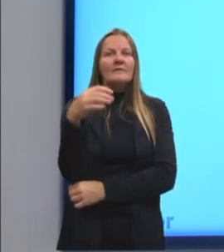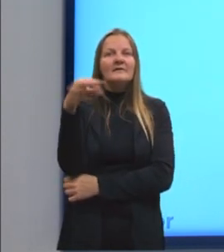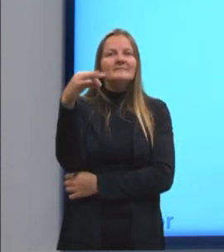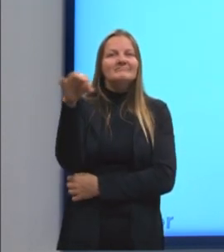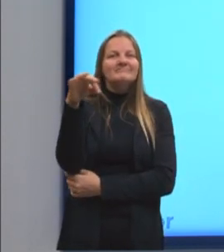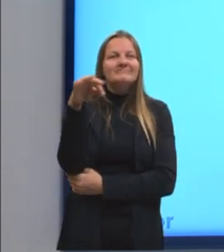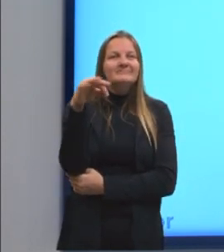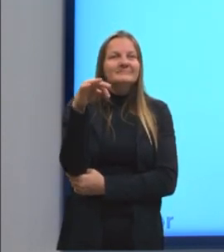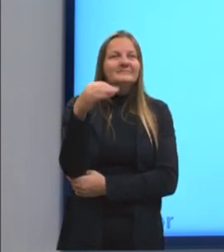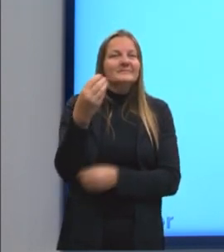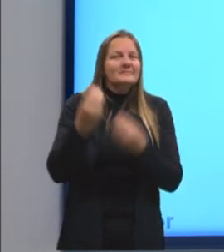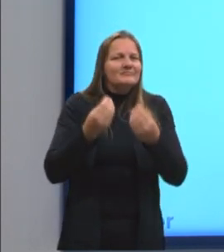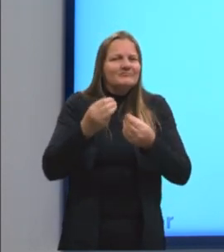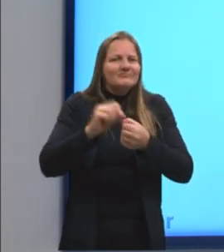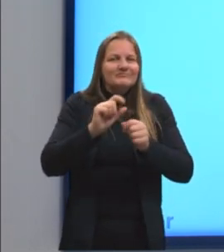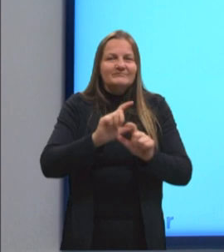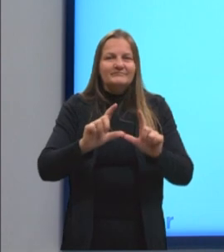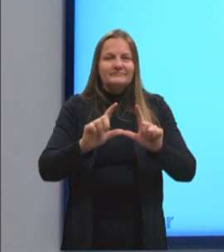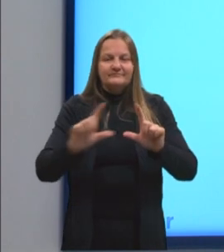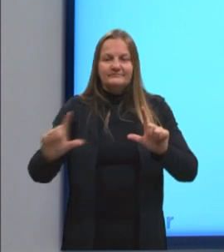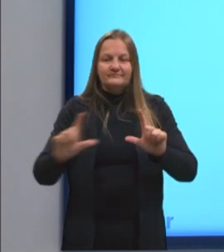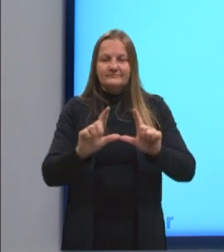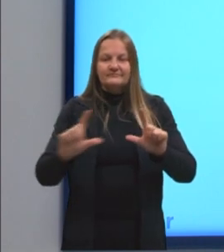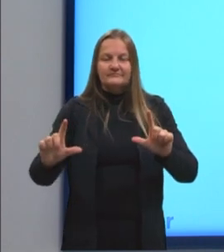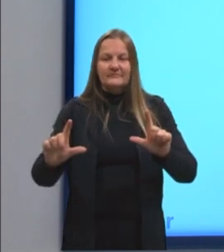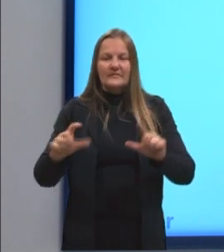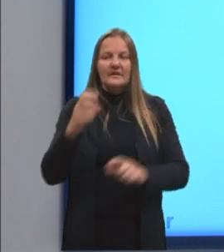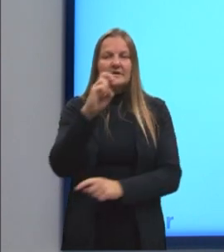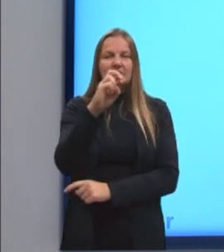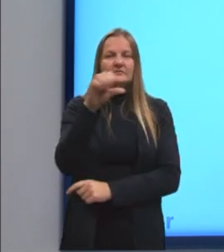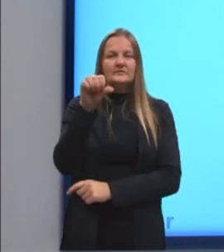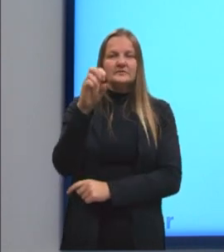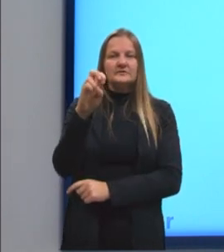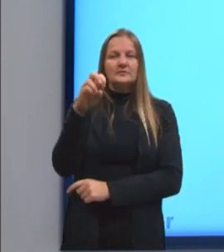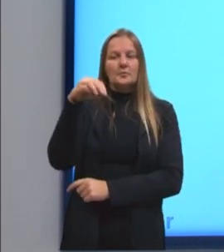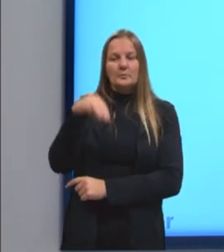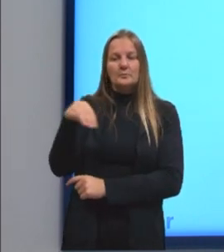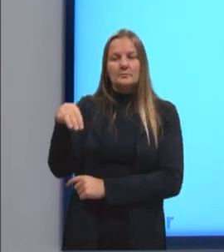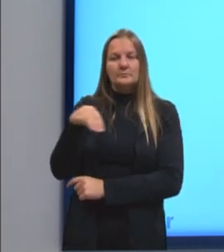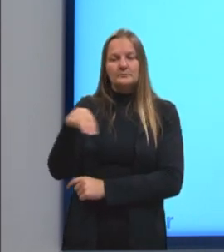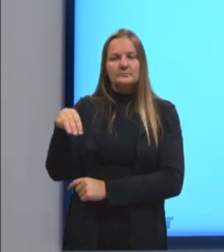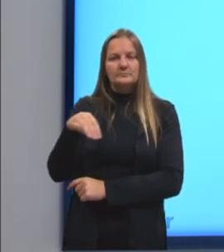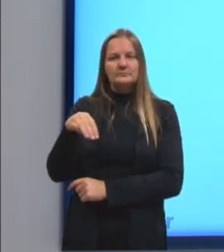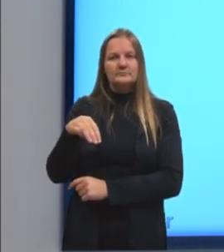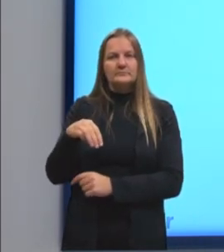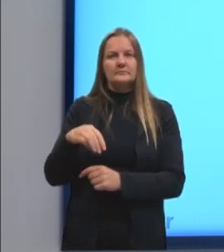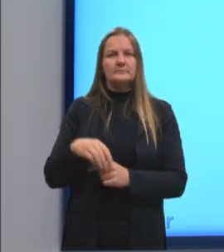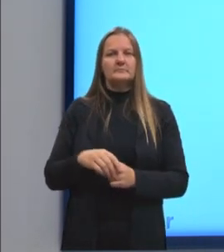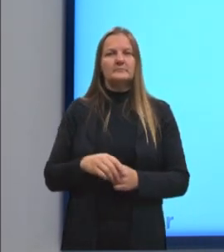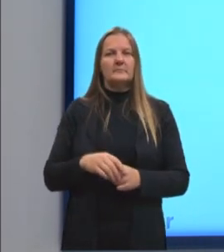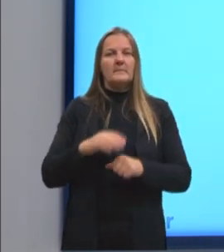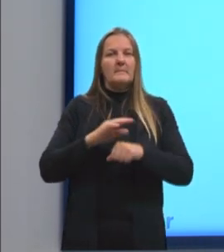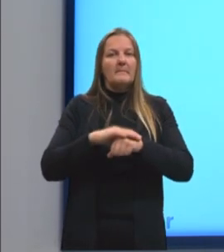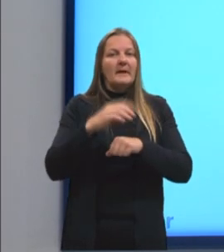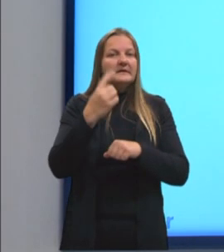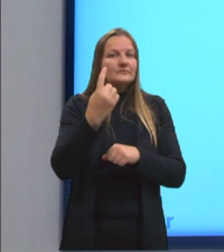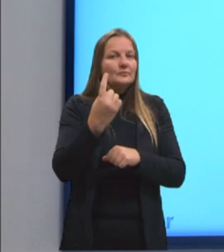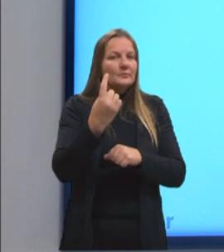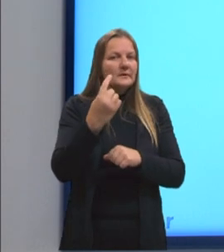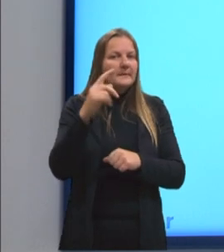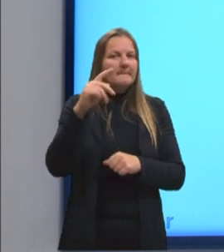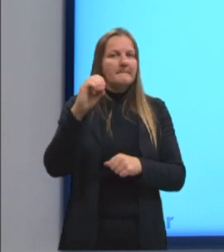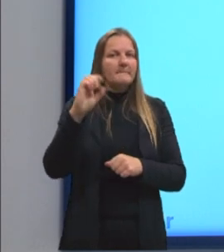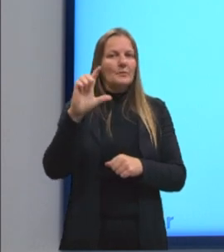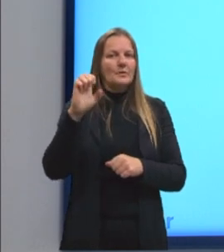né? A largura era 595 milímetros mais uma polegada. Nós